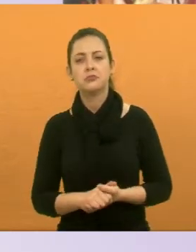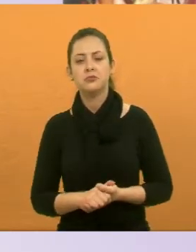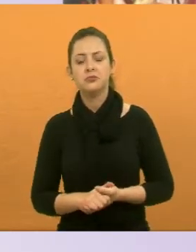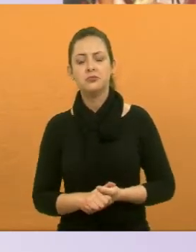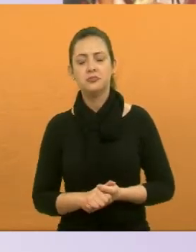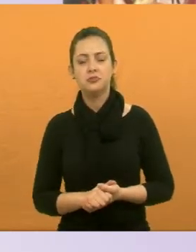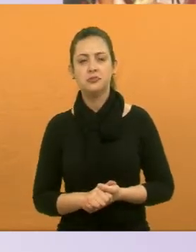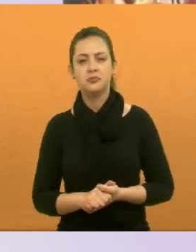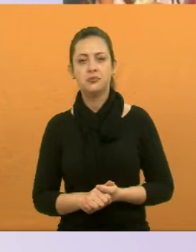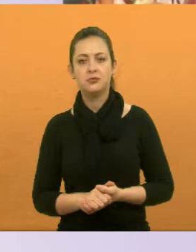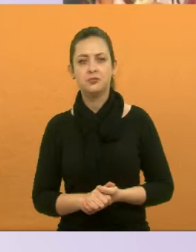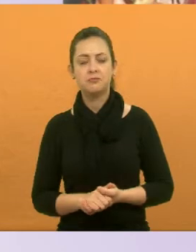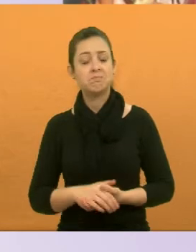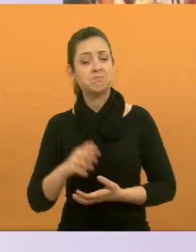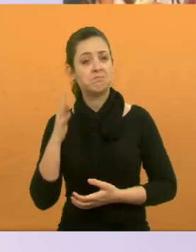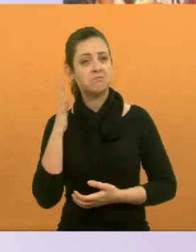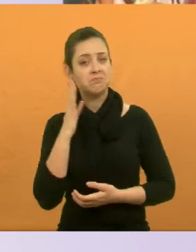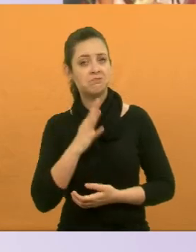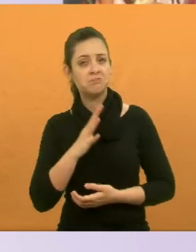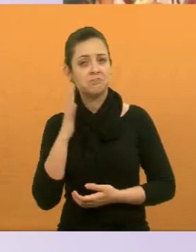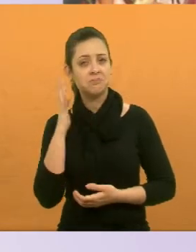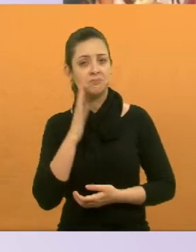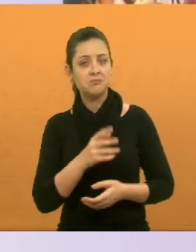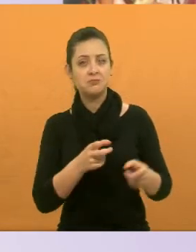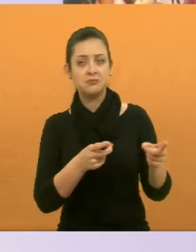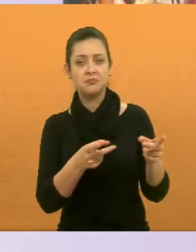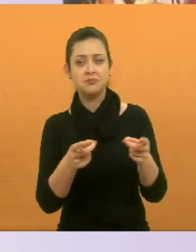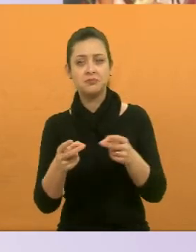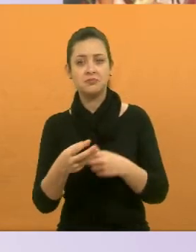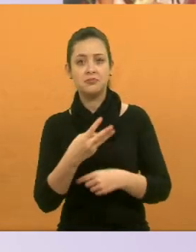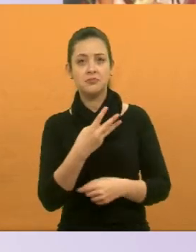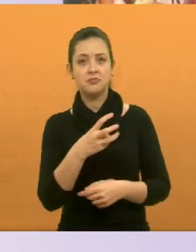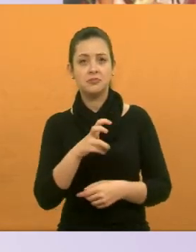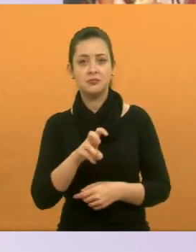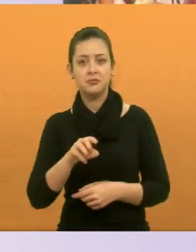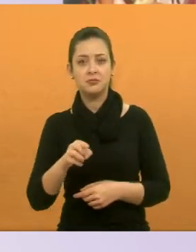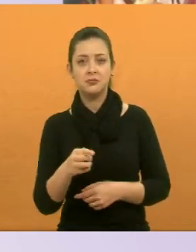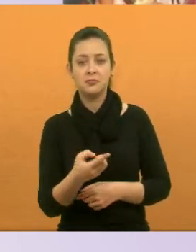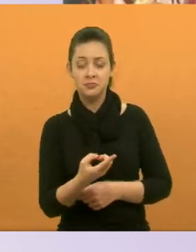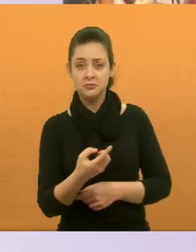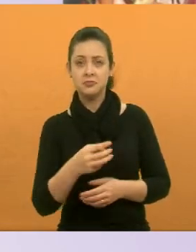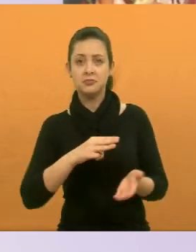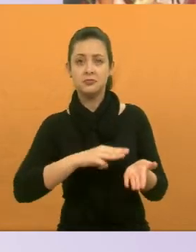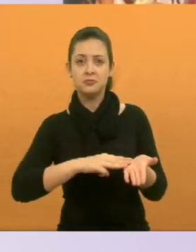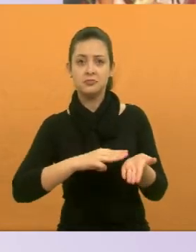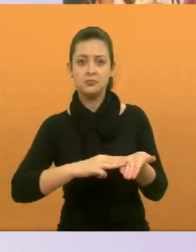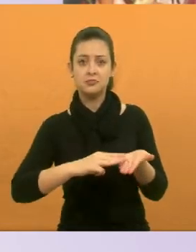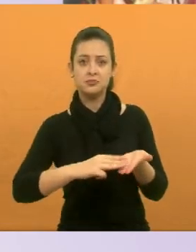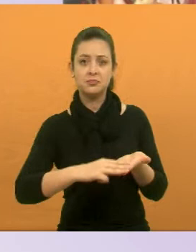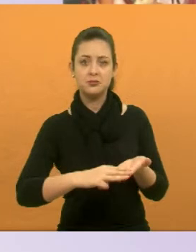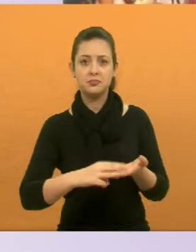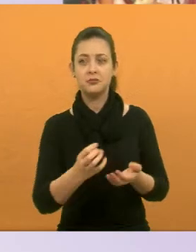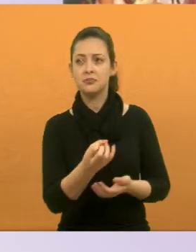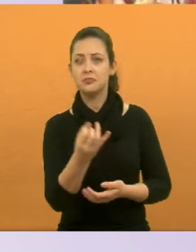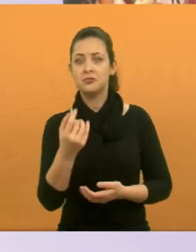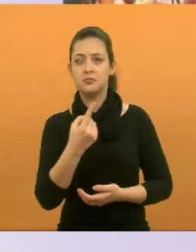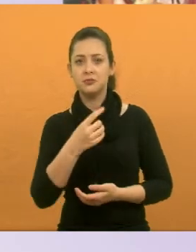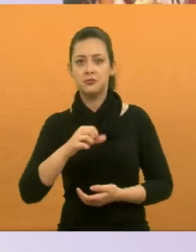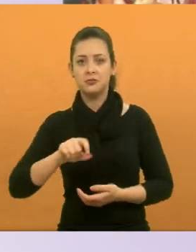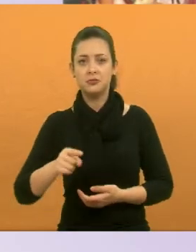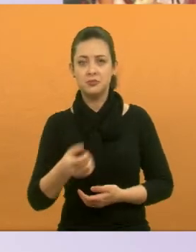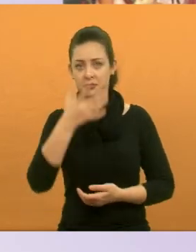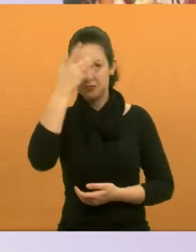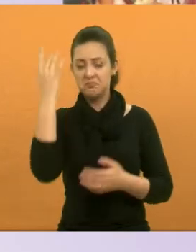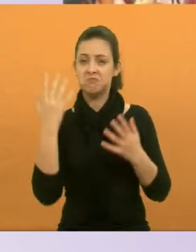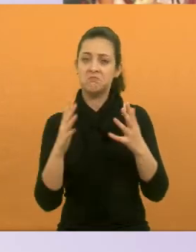evento superlegal. Foram vendidos 35.300 pastéis e um público estimado em 19 mil pessoas.